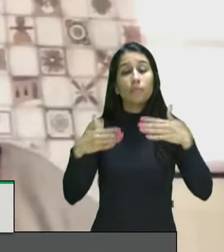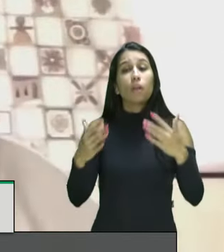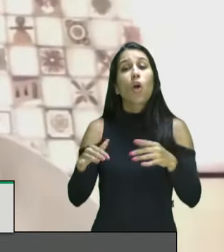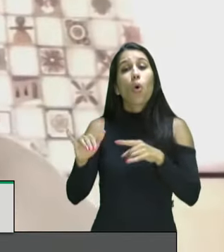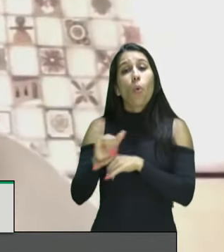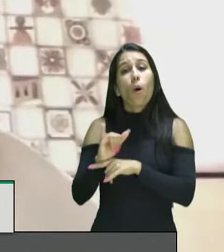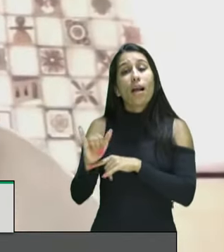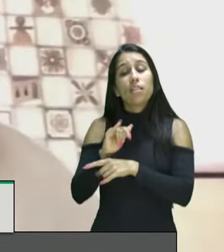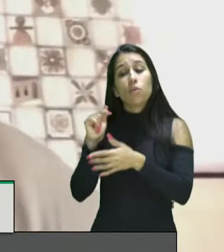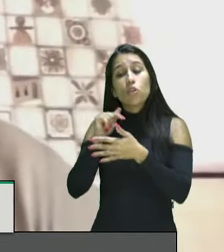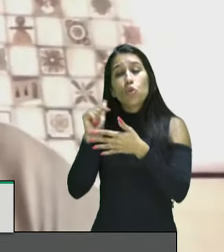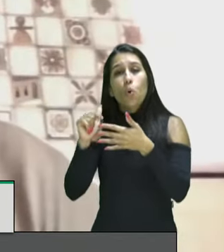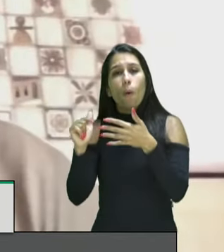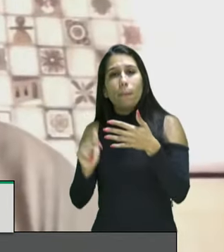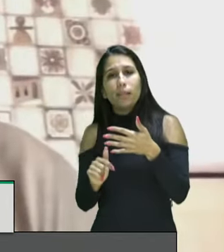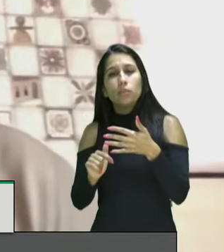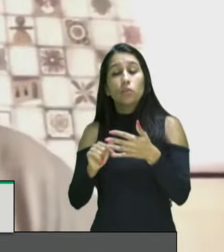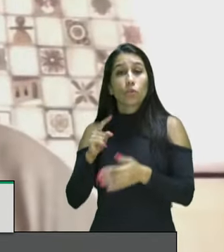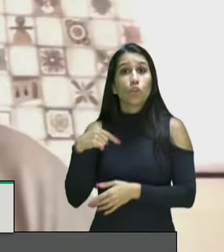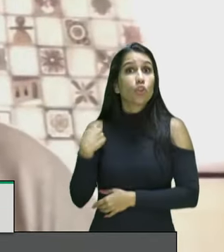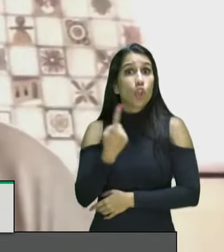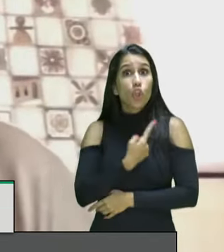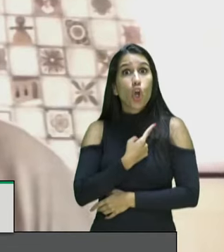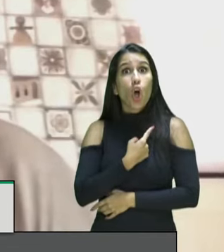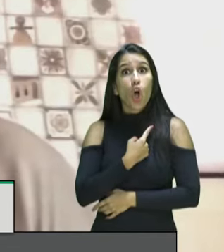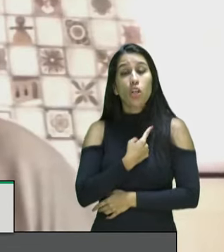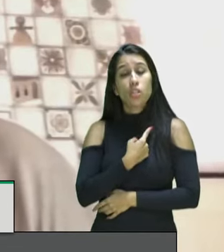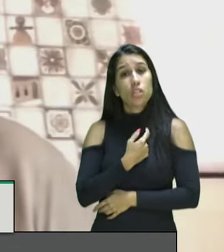os instrumentos que nós vamos